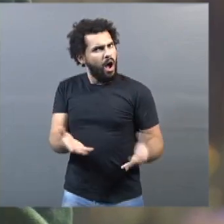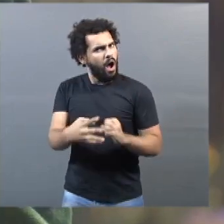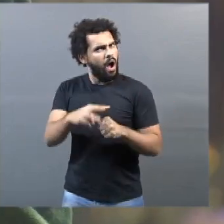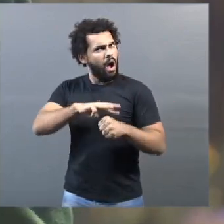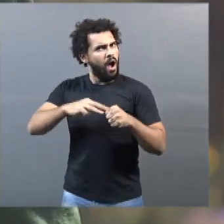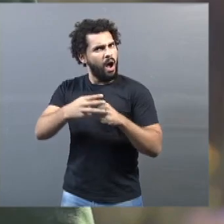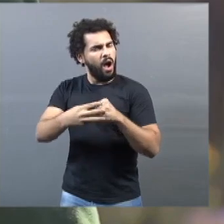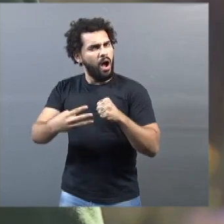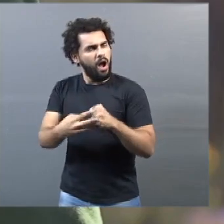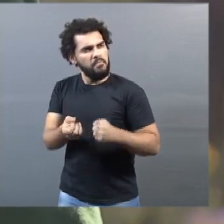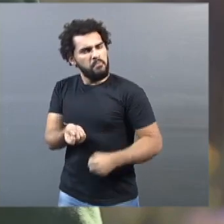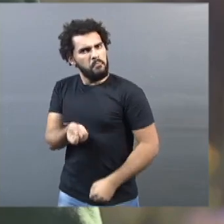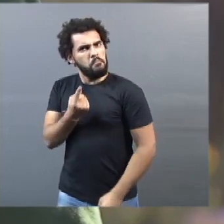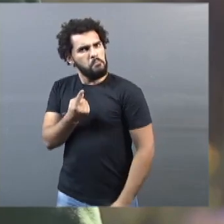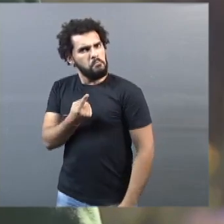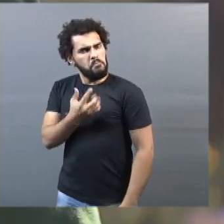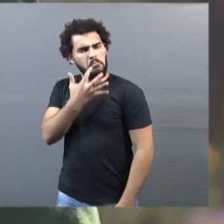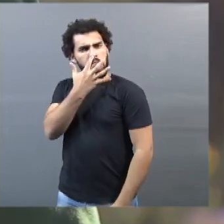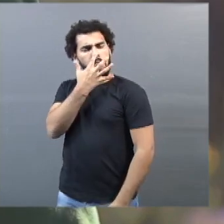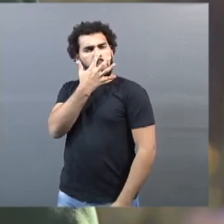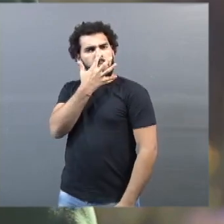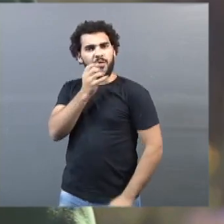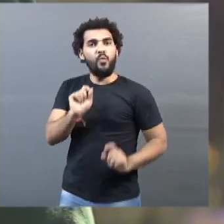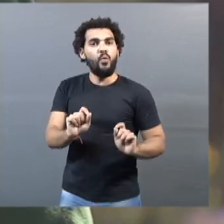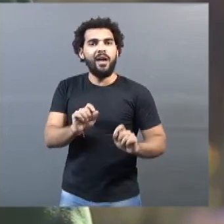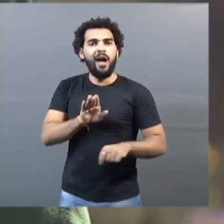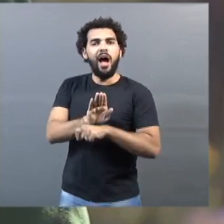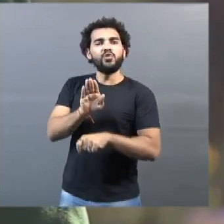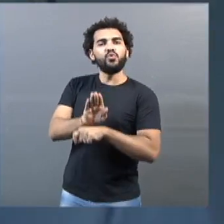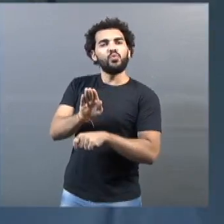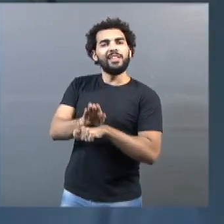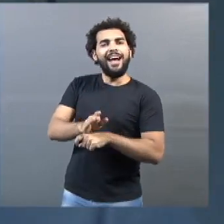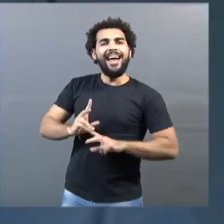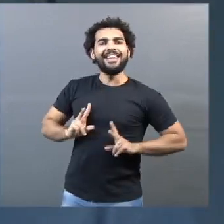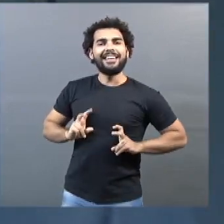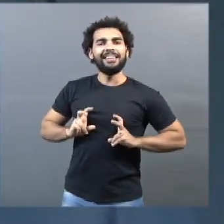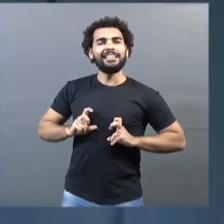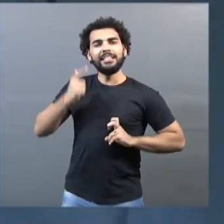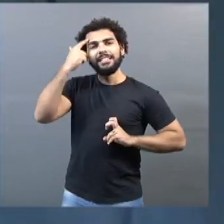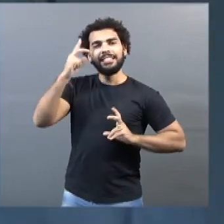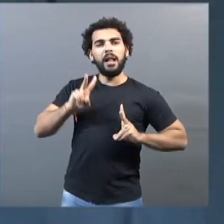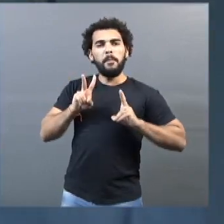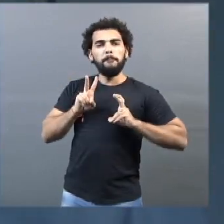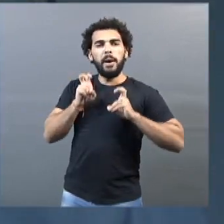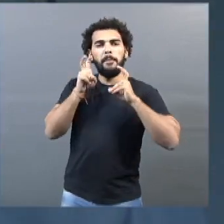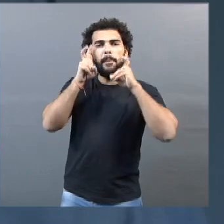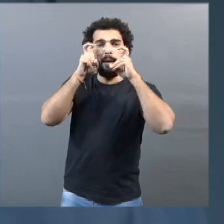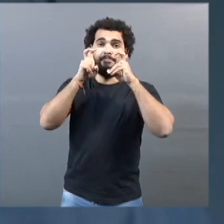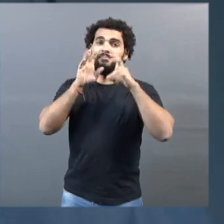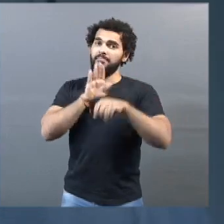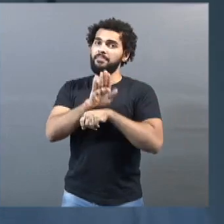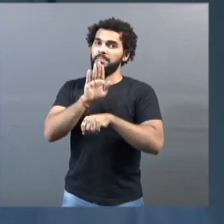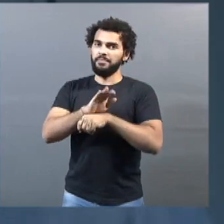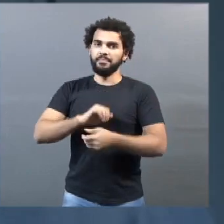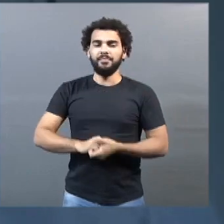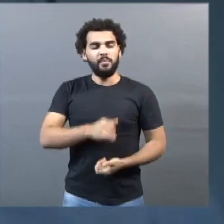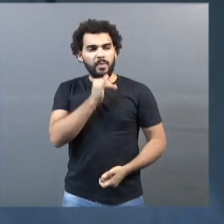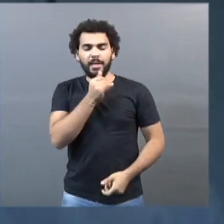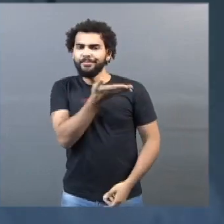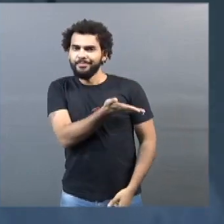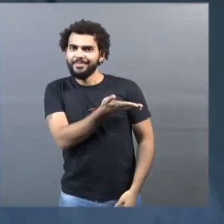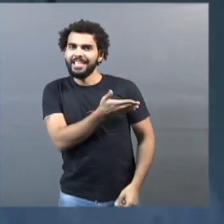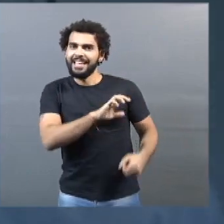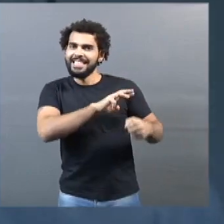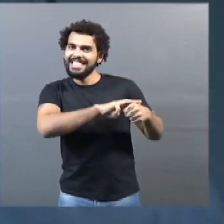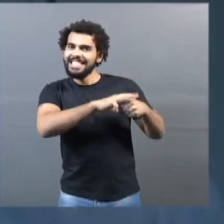notícia. Ser usado no tratamento de tumores cerebrais. Você tem um exemplo clássico de um vírus que é considerado um vírus